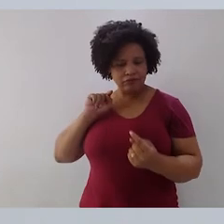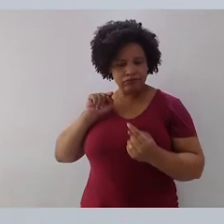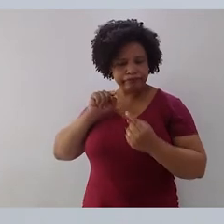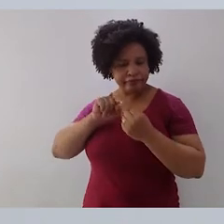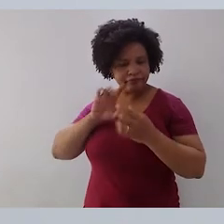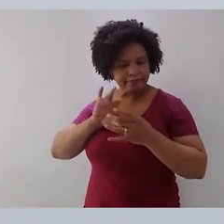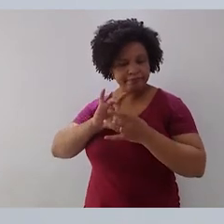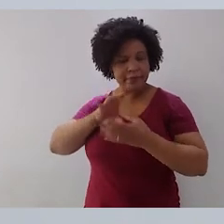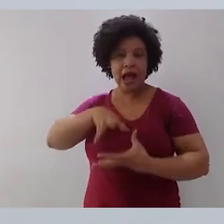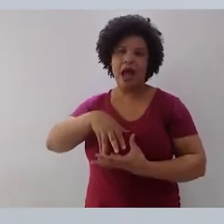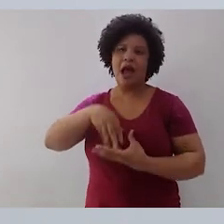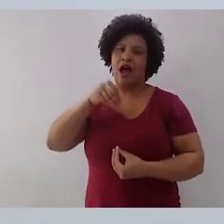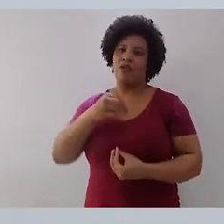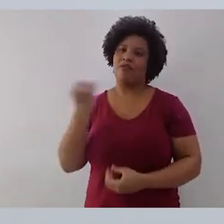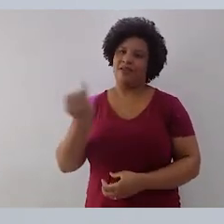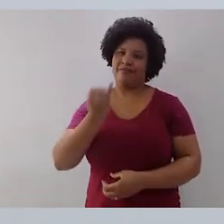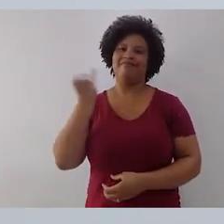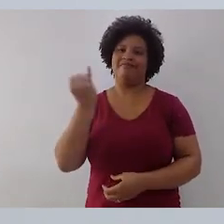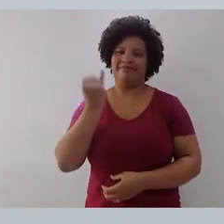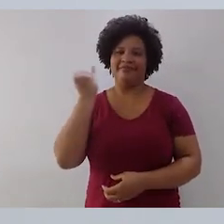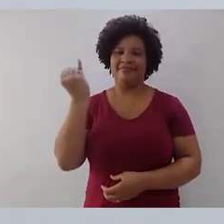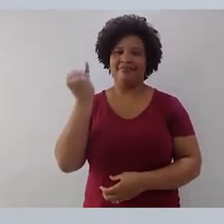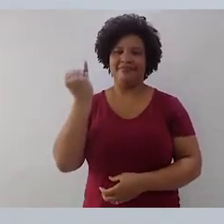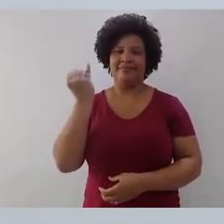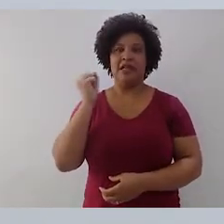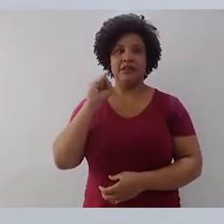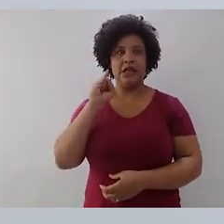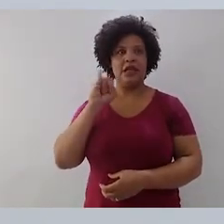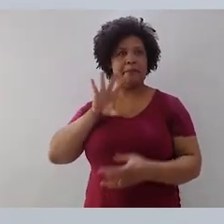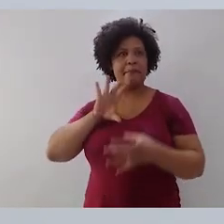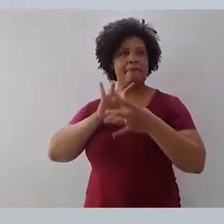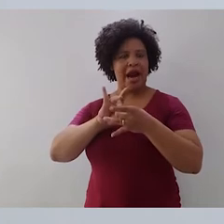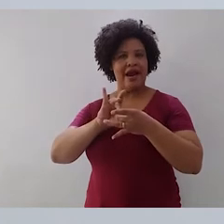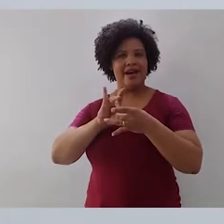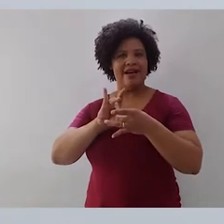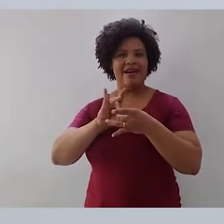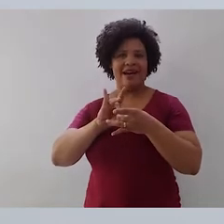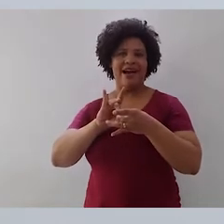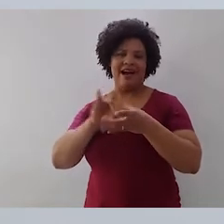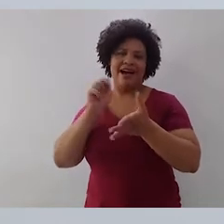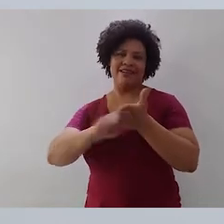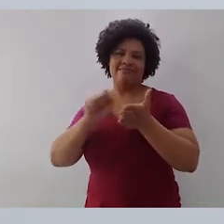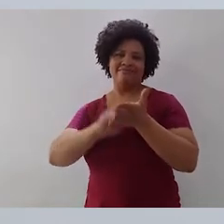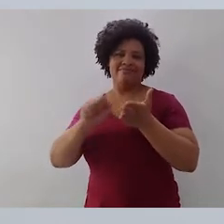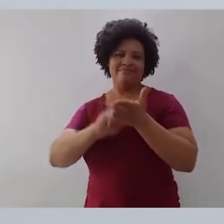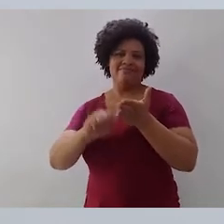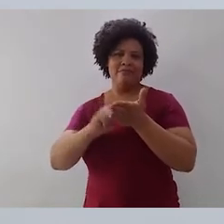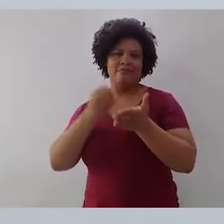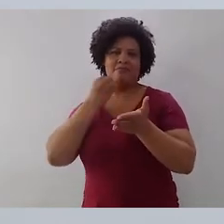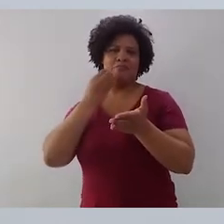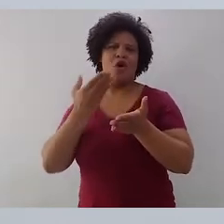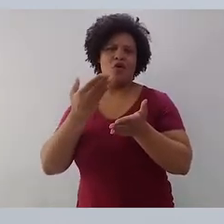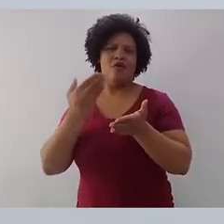sua alma. Se estiver, ele produziu uma boa obra. Se houver alguma diferença cognitiva, alguma ruptura